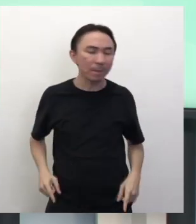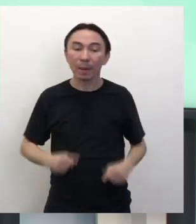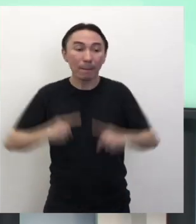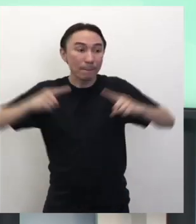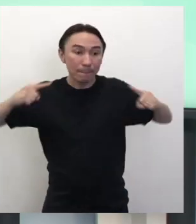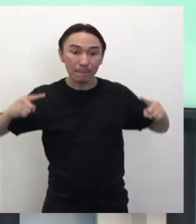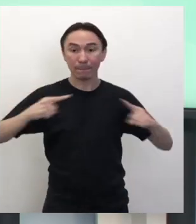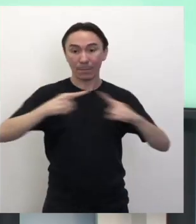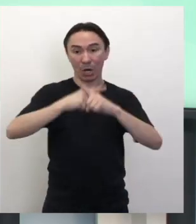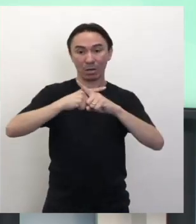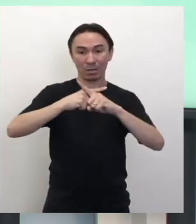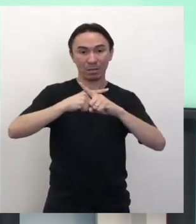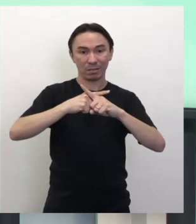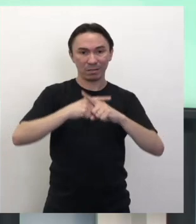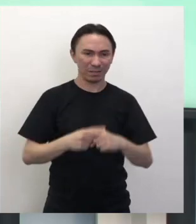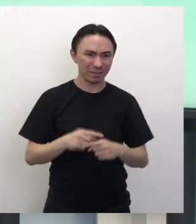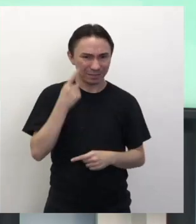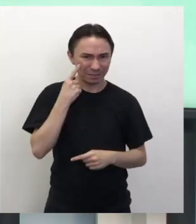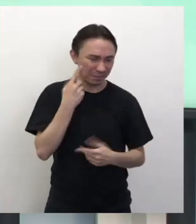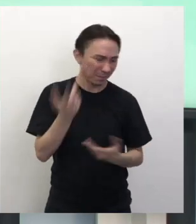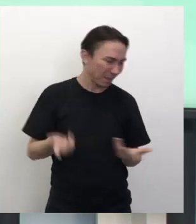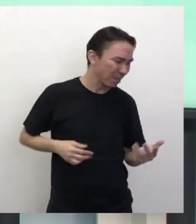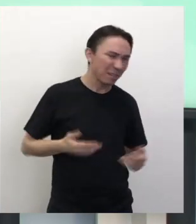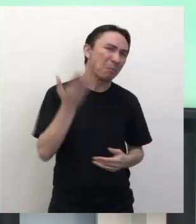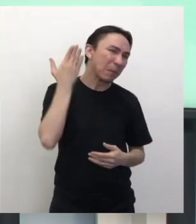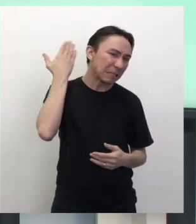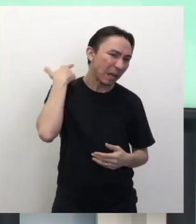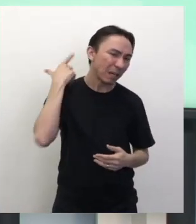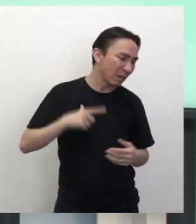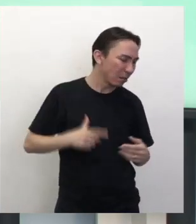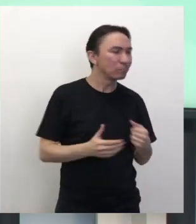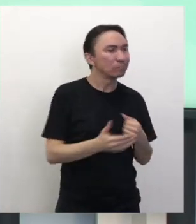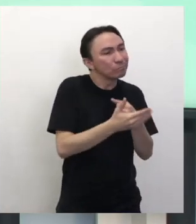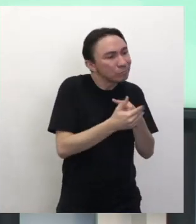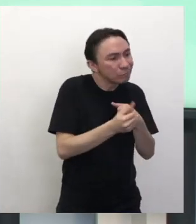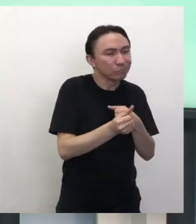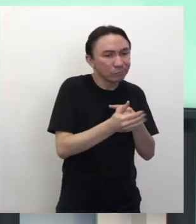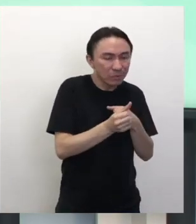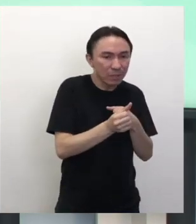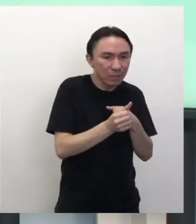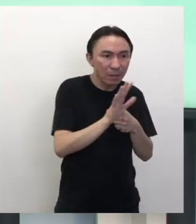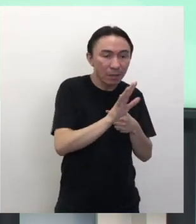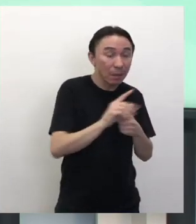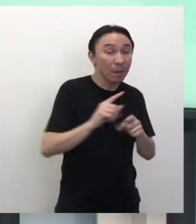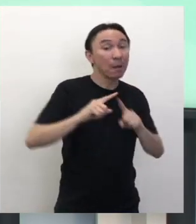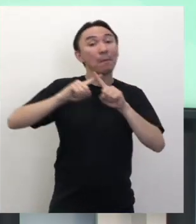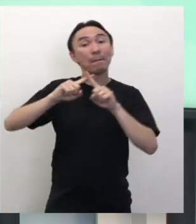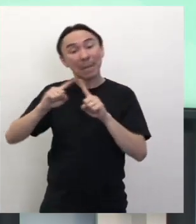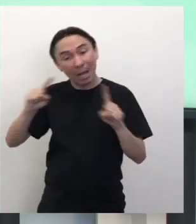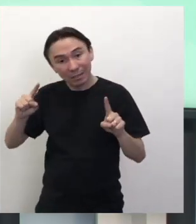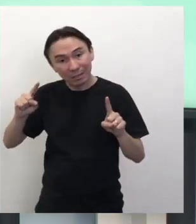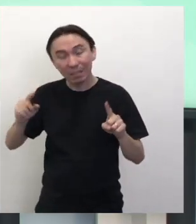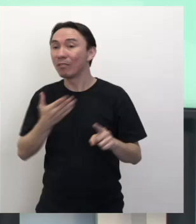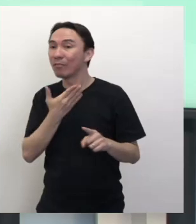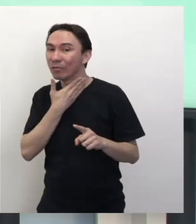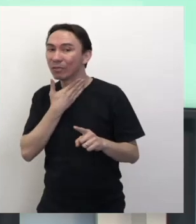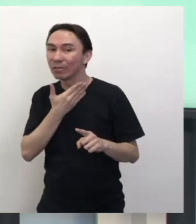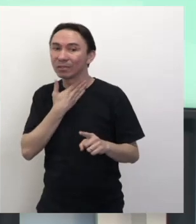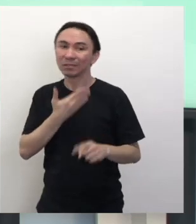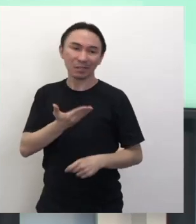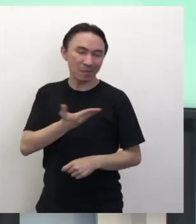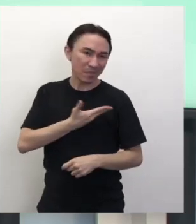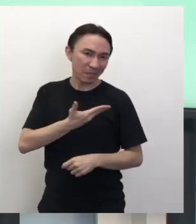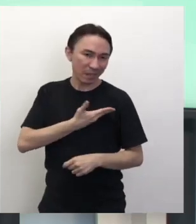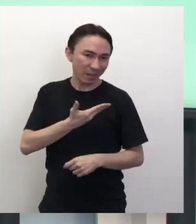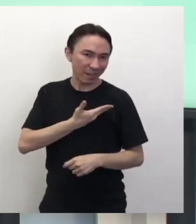lacrimosa de outro tempo. Estava acabada, né? Já não tinha aquela carícia, mas a voz era amiga e doce. Então, mas ainda tinha ali uma